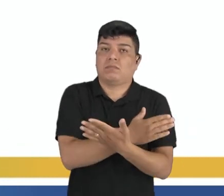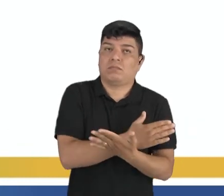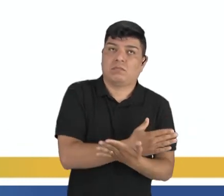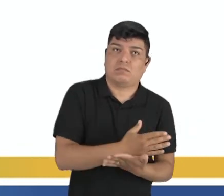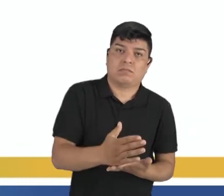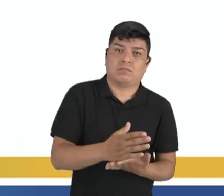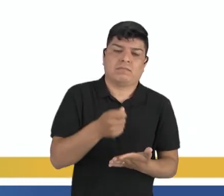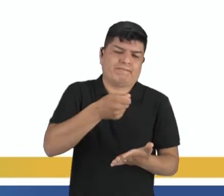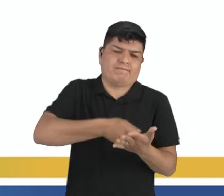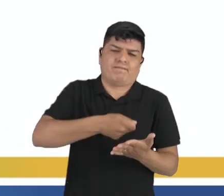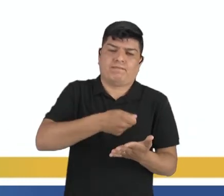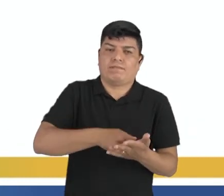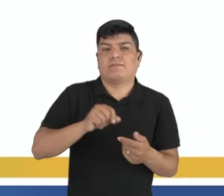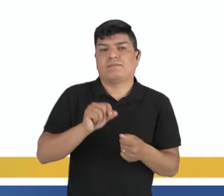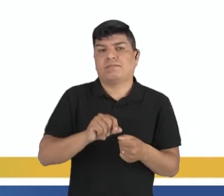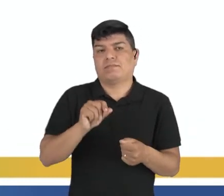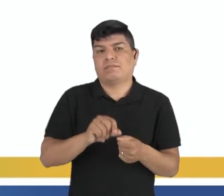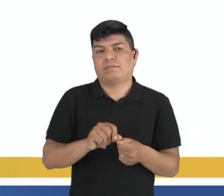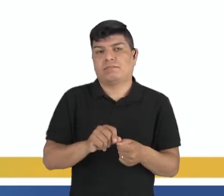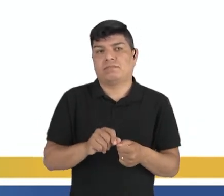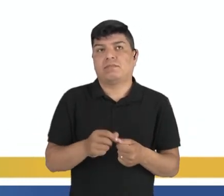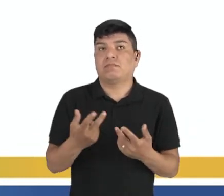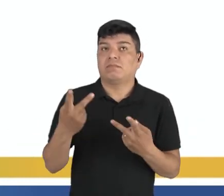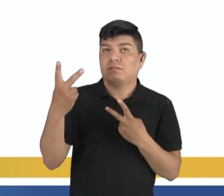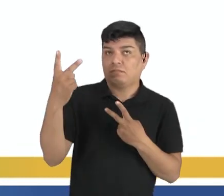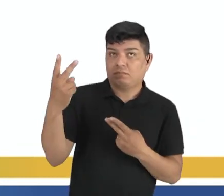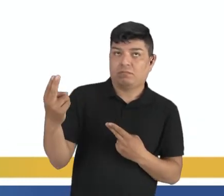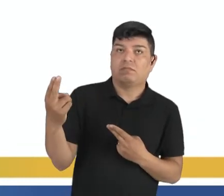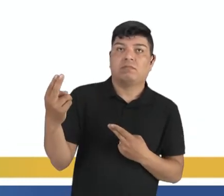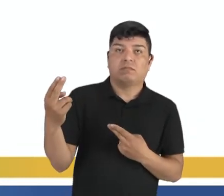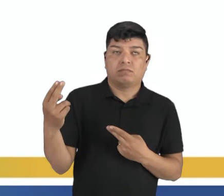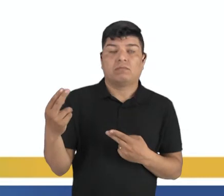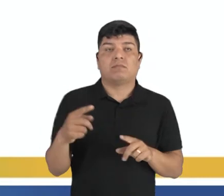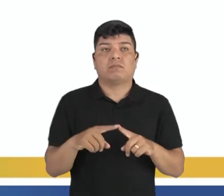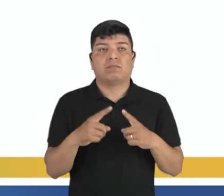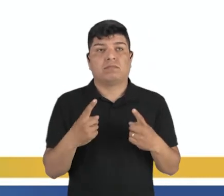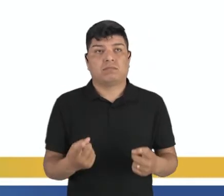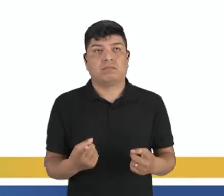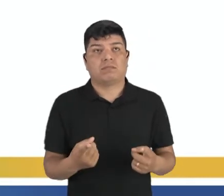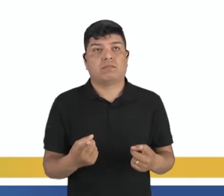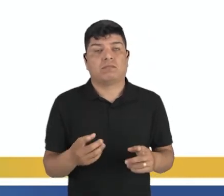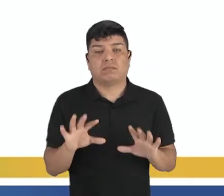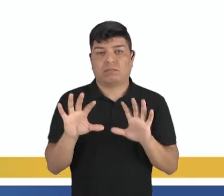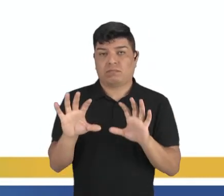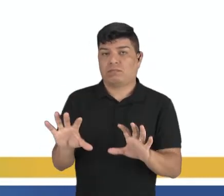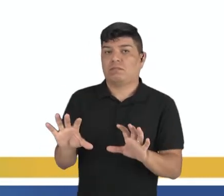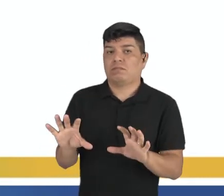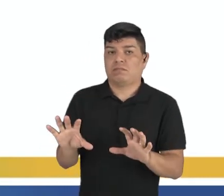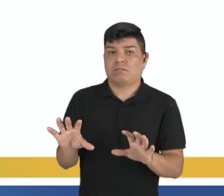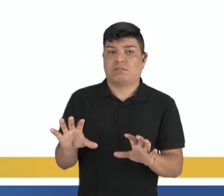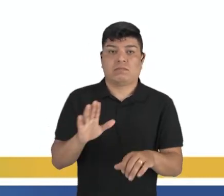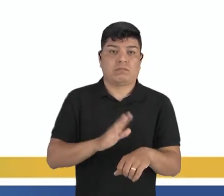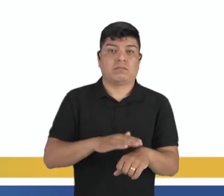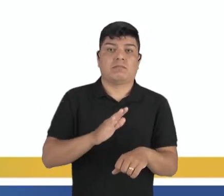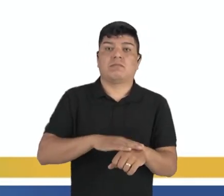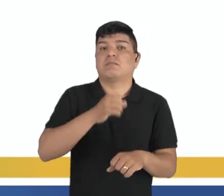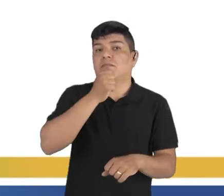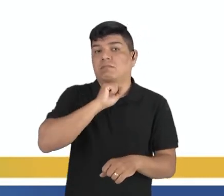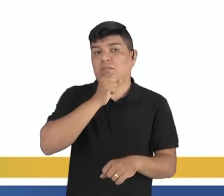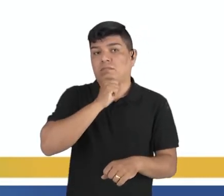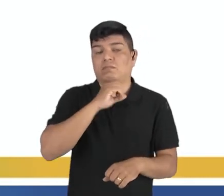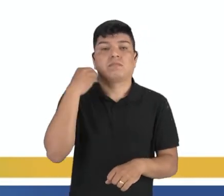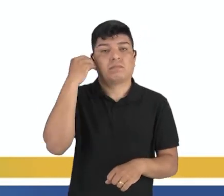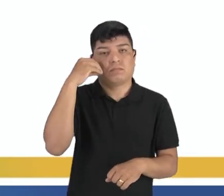estão obrigados a realizarem acrobacias, a fazerem acrobacias. E isso fica a cargo dos mais antigos, dos mais